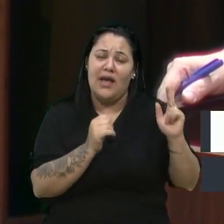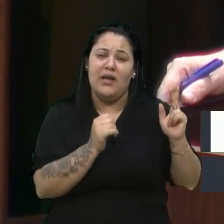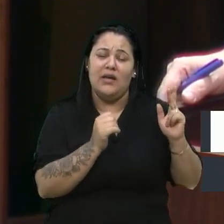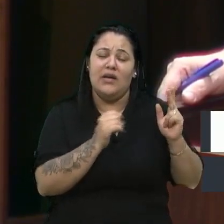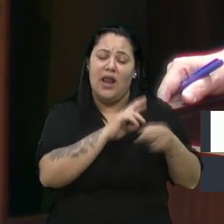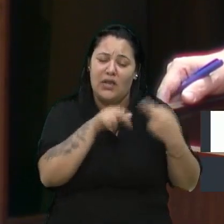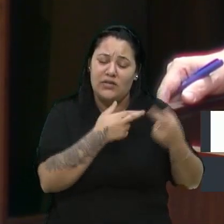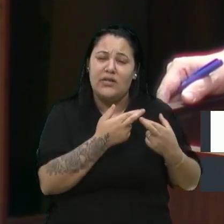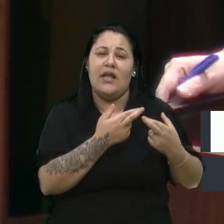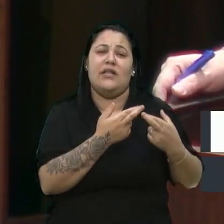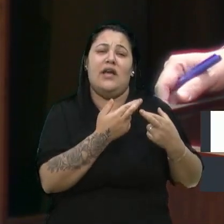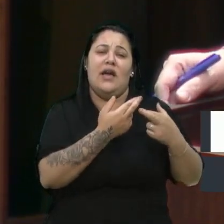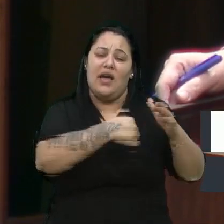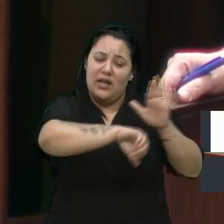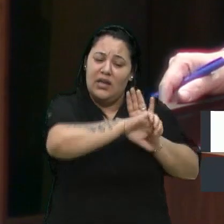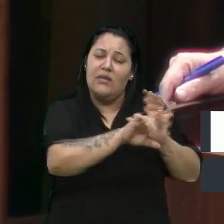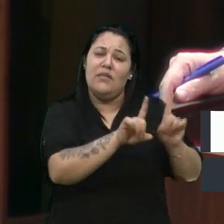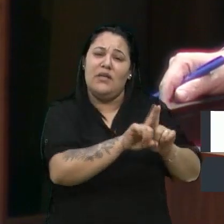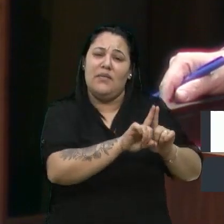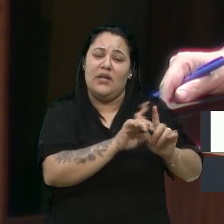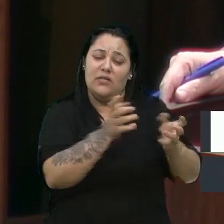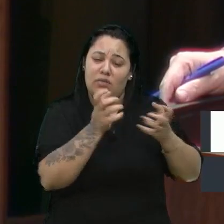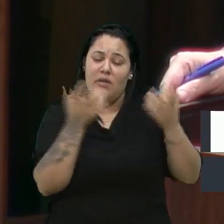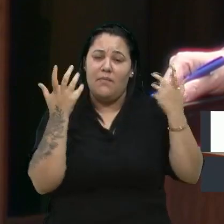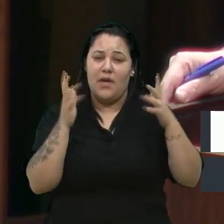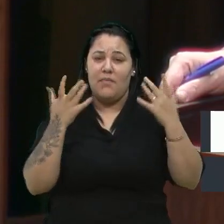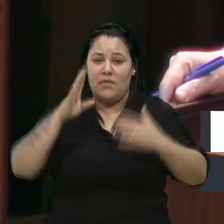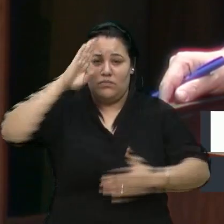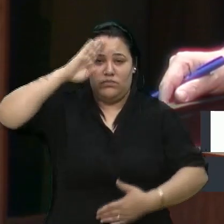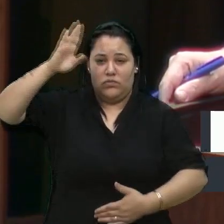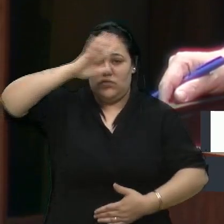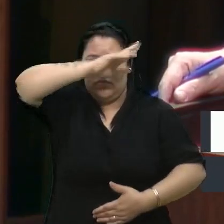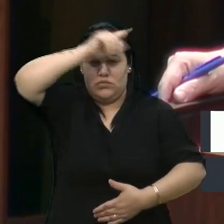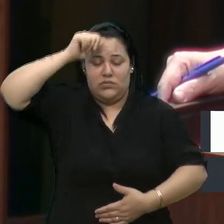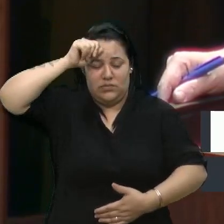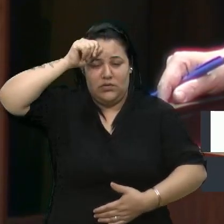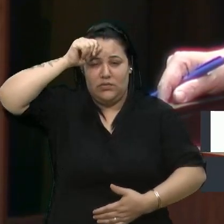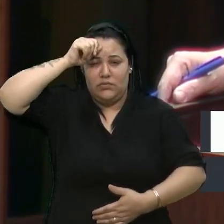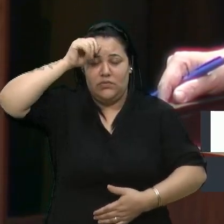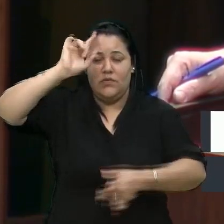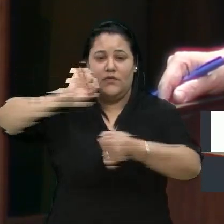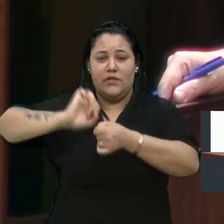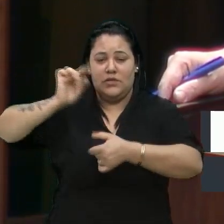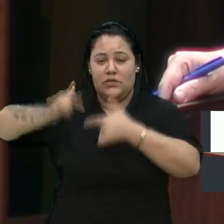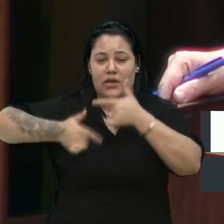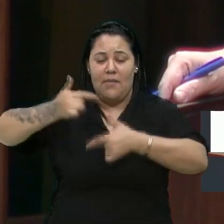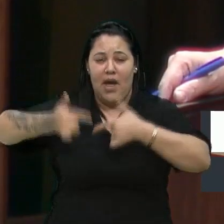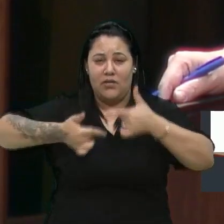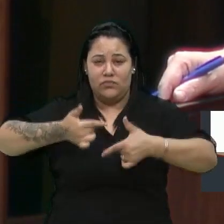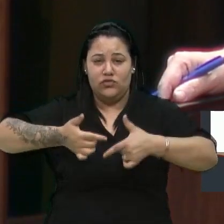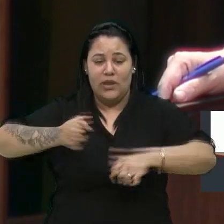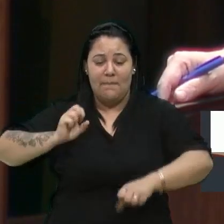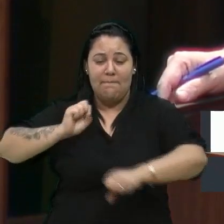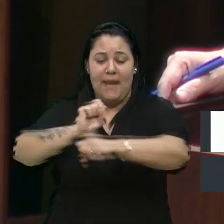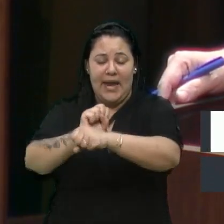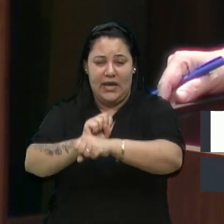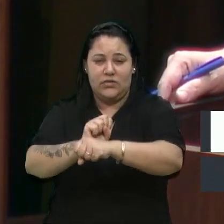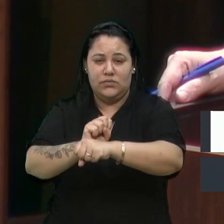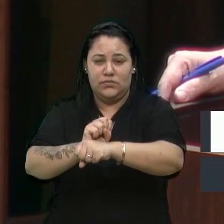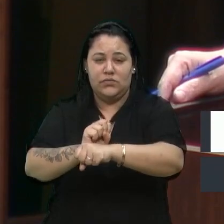Então, aqui, parabenizar a Guarda Municipal pela, vamos dizer, intervenção ali, que fez, inclusive,